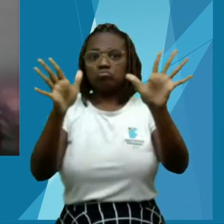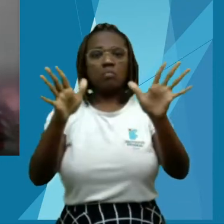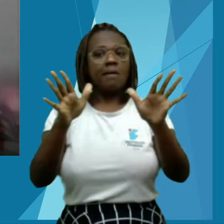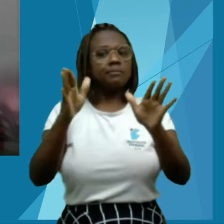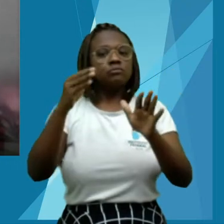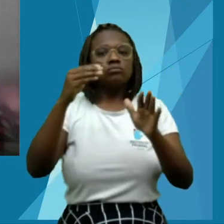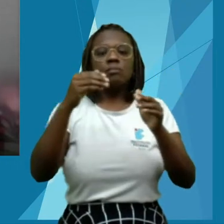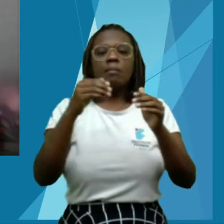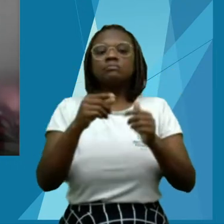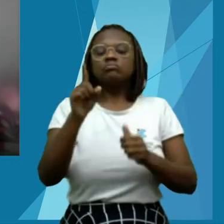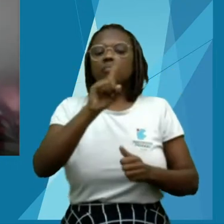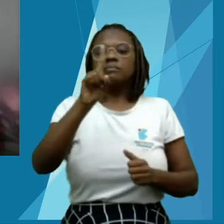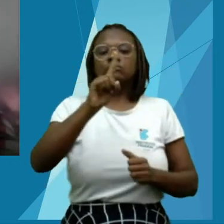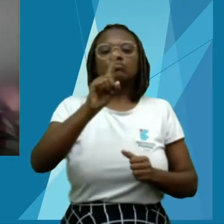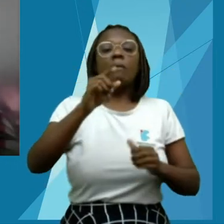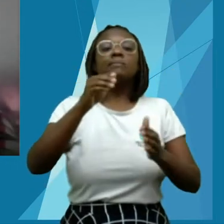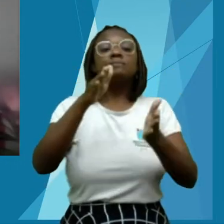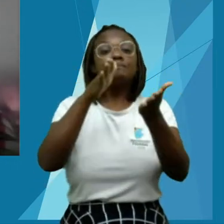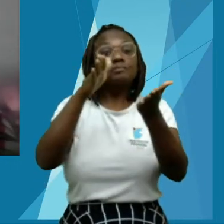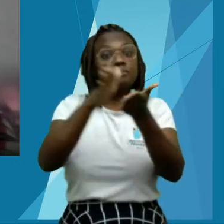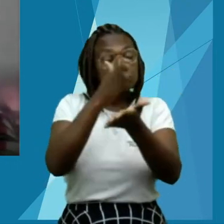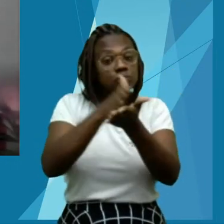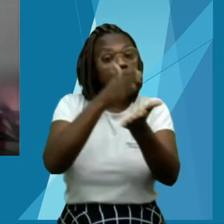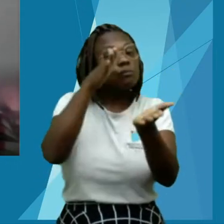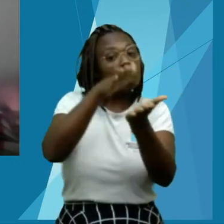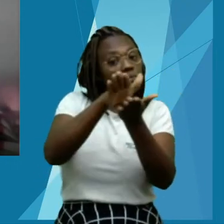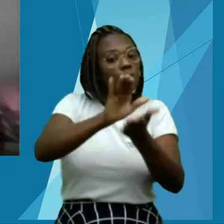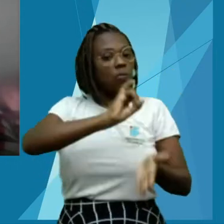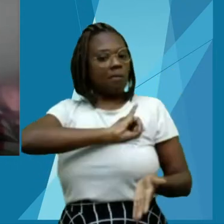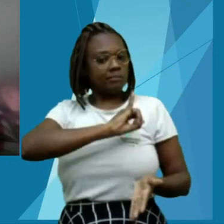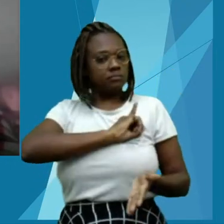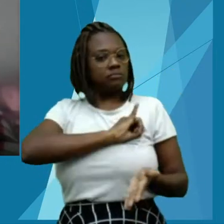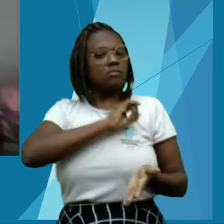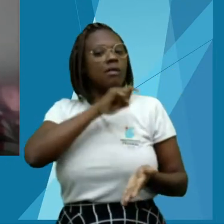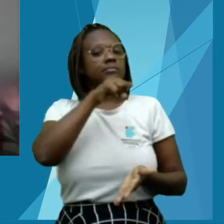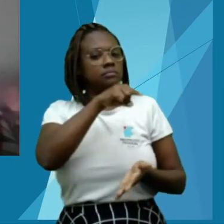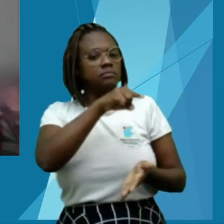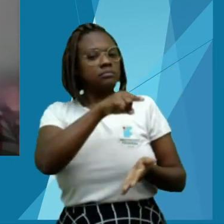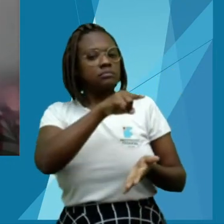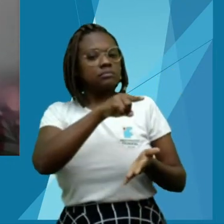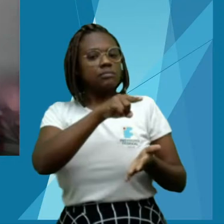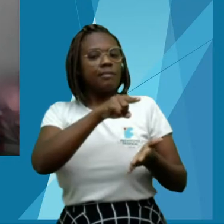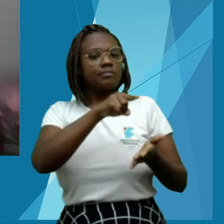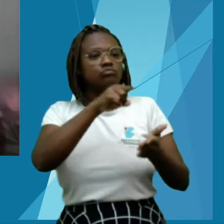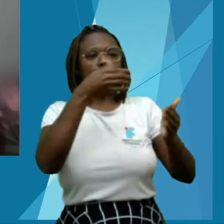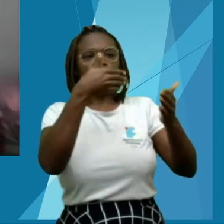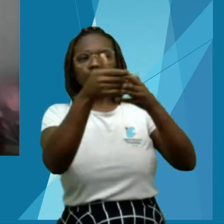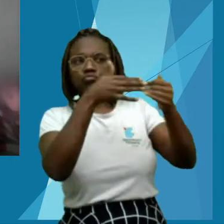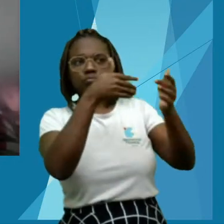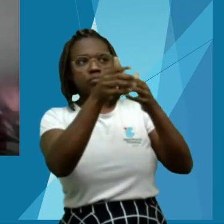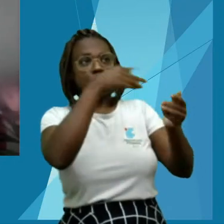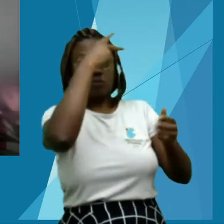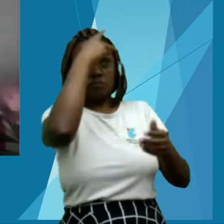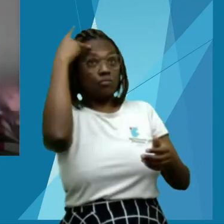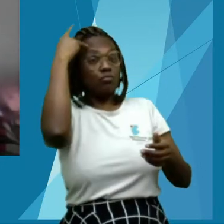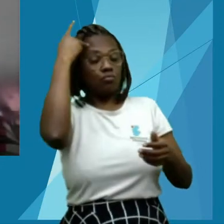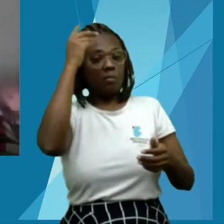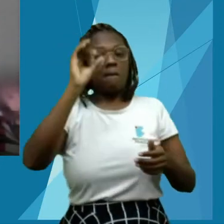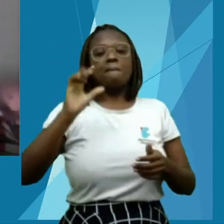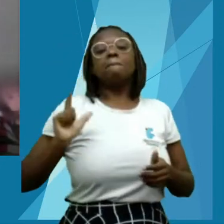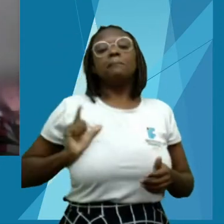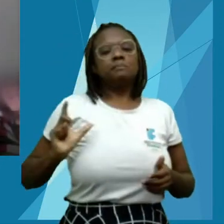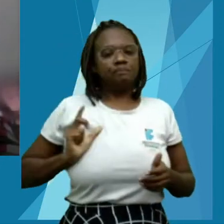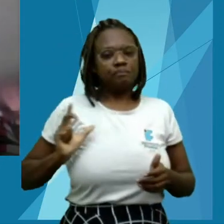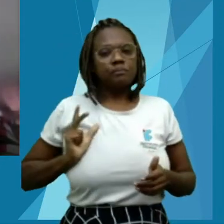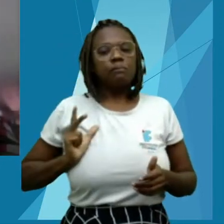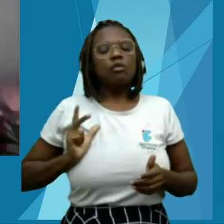pela editora IFAC. Esses livros, eles foram publicados de forma independente por esses autores. Vamos conhecer então